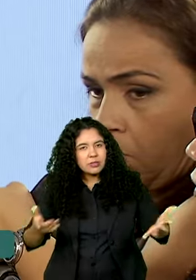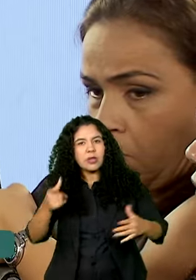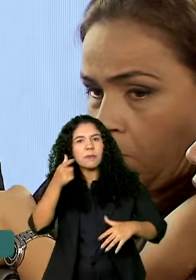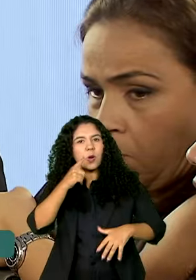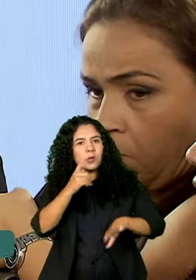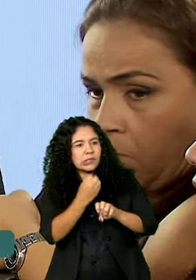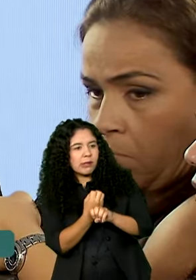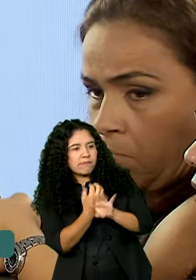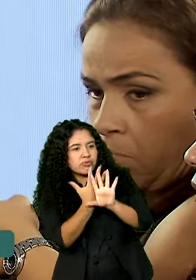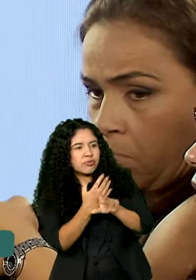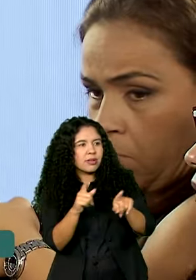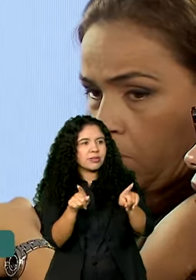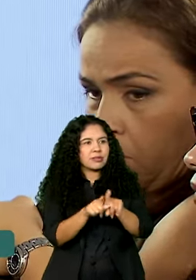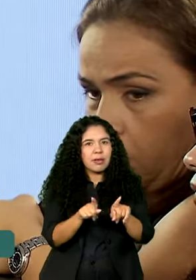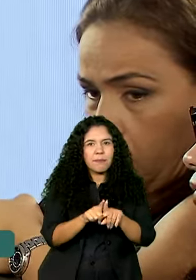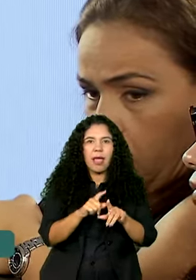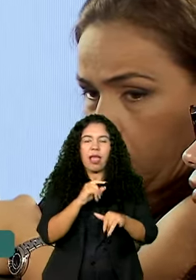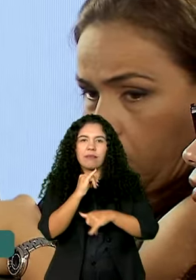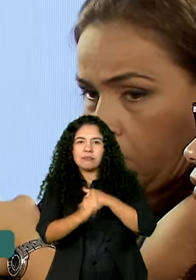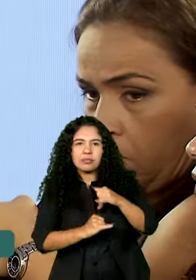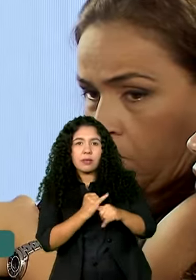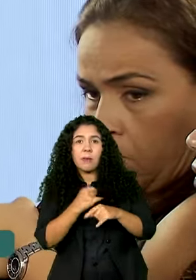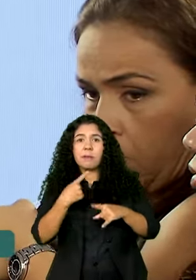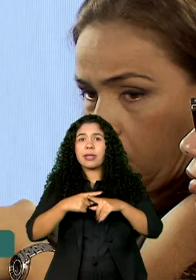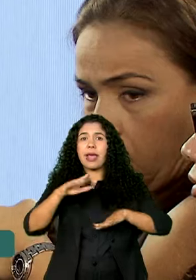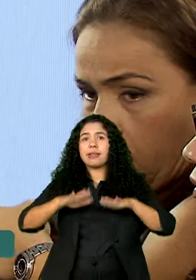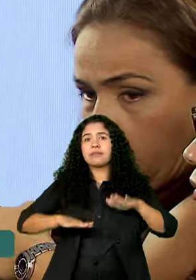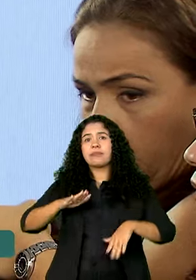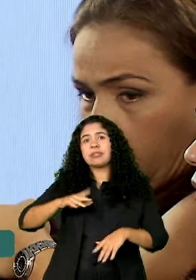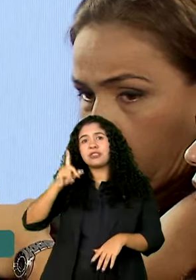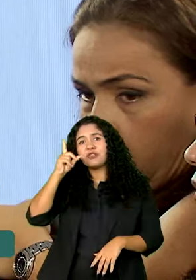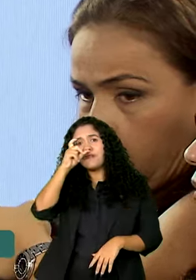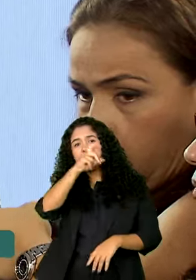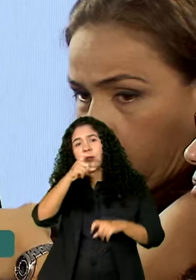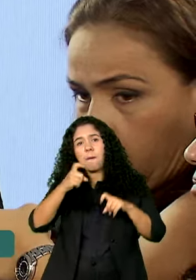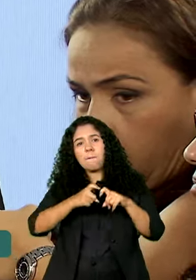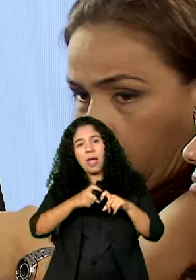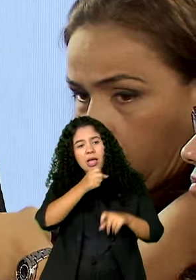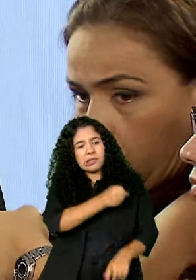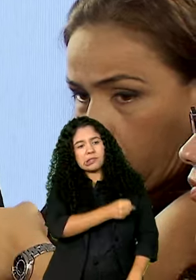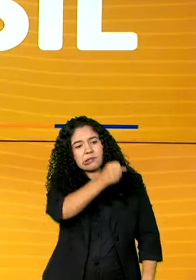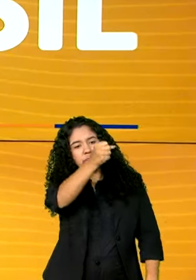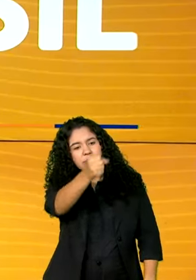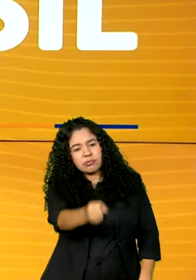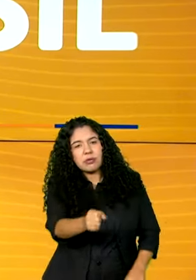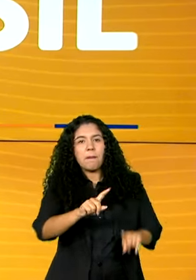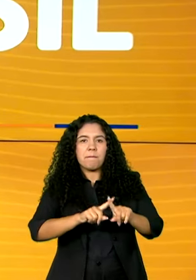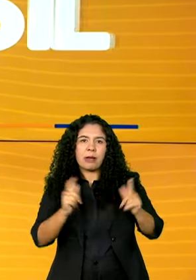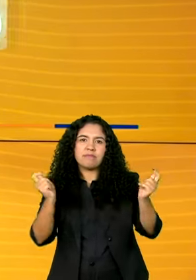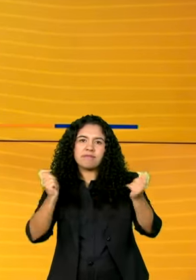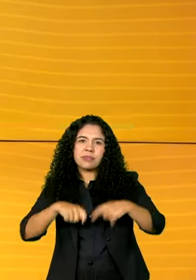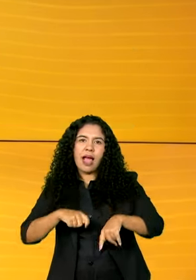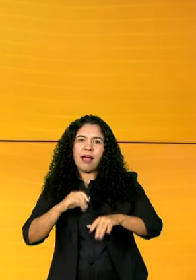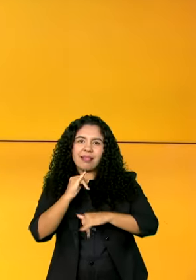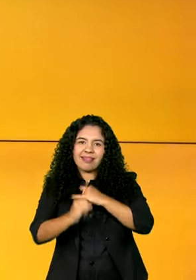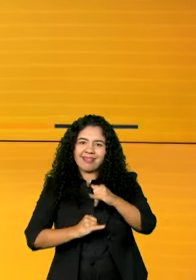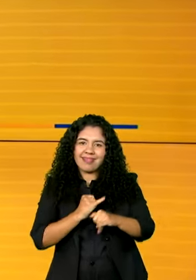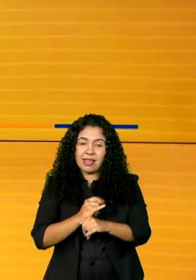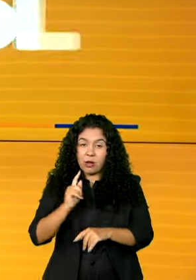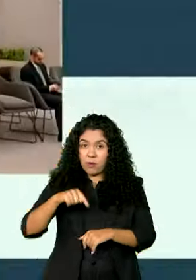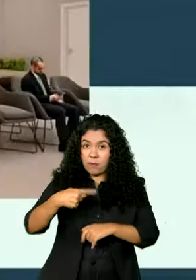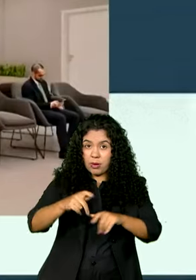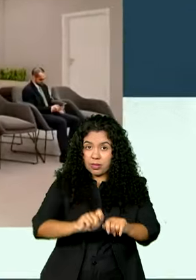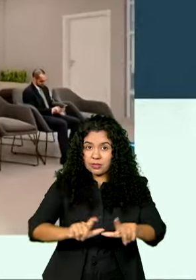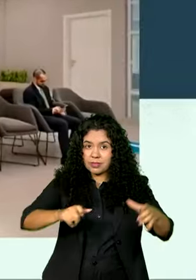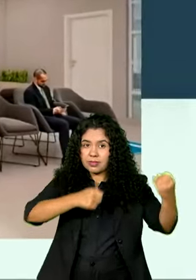telemedicina. Porque é difícil o acesso de um médico especialista, mas no ambiente digital pode chegar. Veja a seguir, o